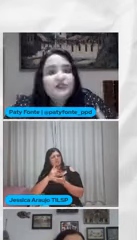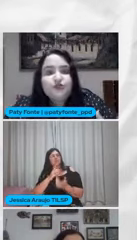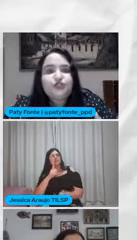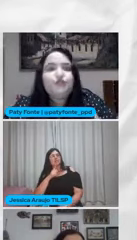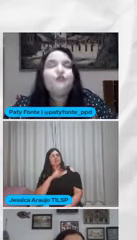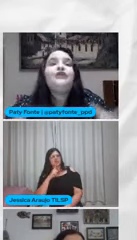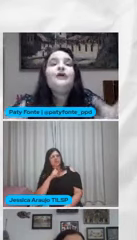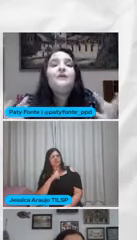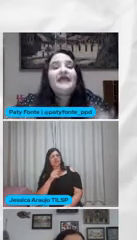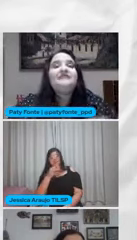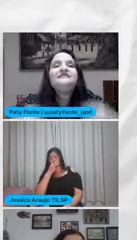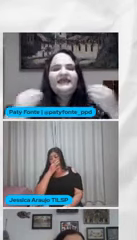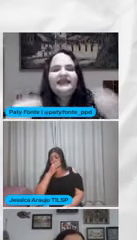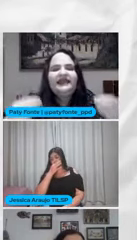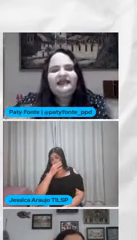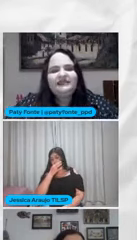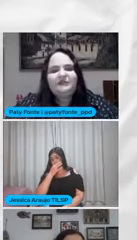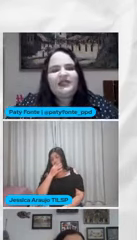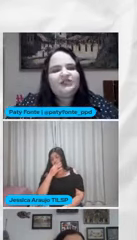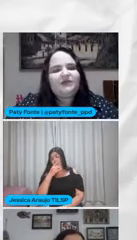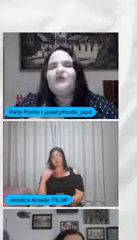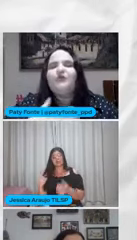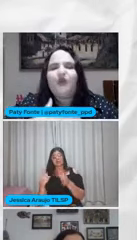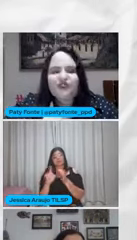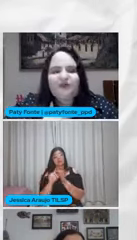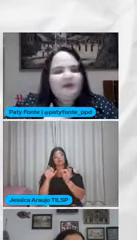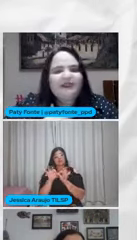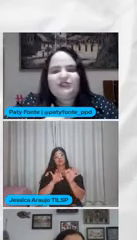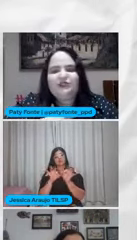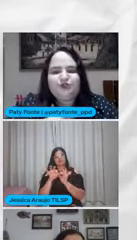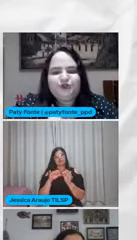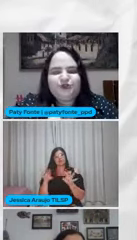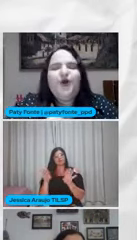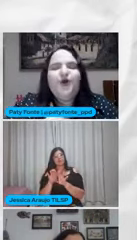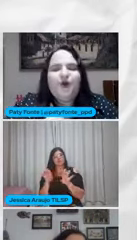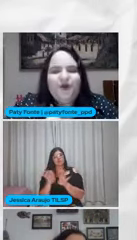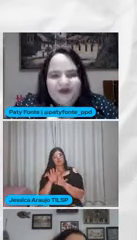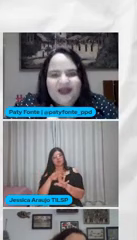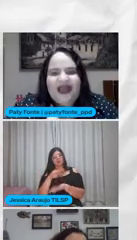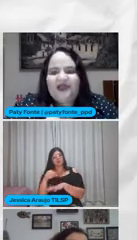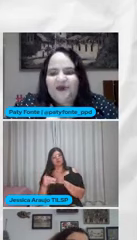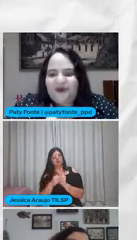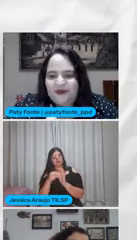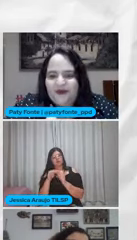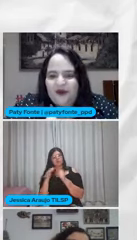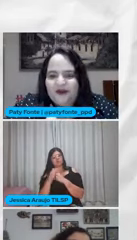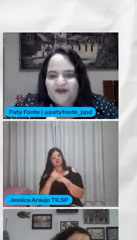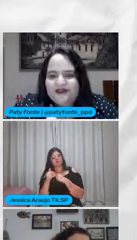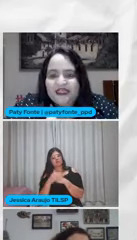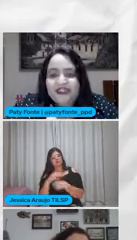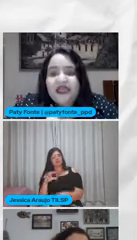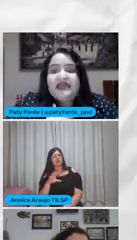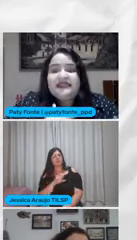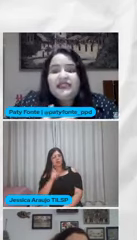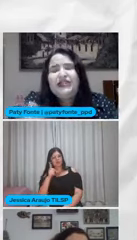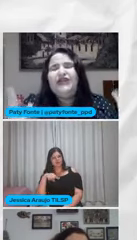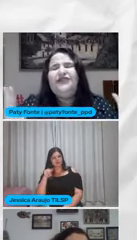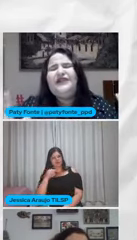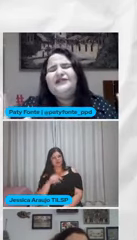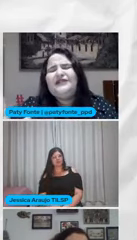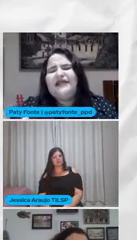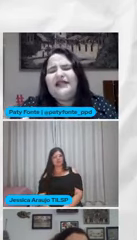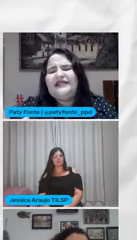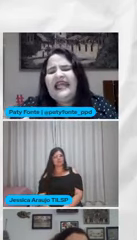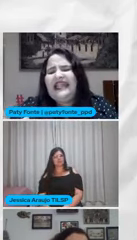Mais sugestões Pra inserir aí Nesse planejamento Nós também planejamos tudo Com muito carinho Com muito amor Pra vocês Tá